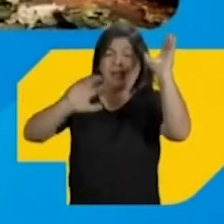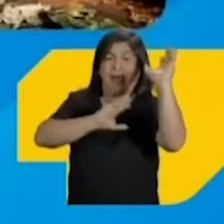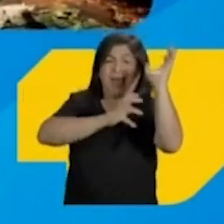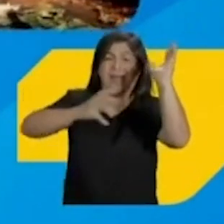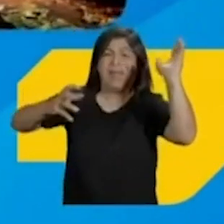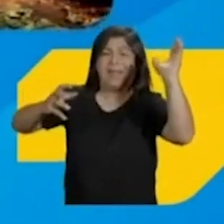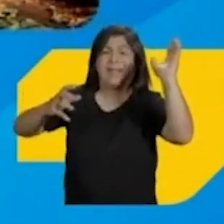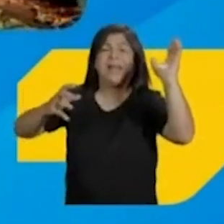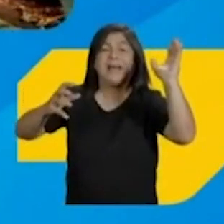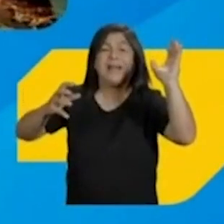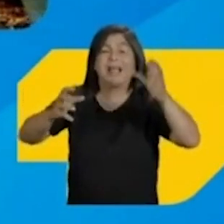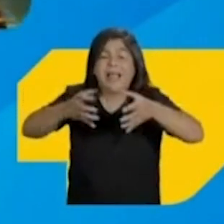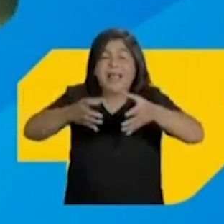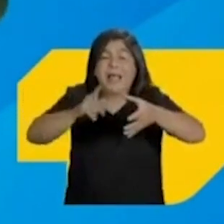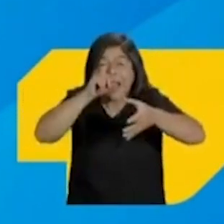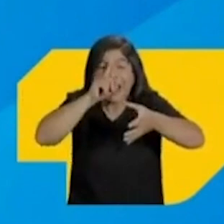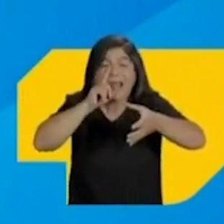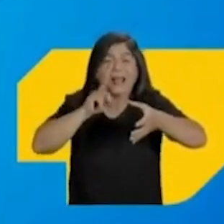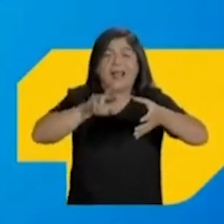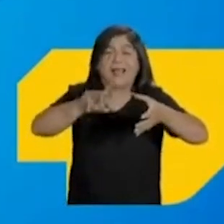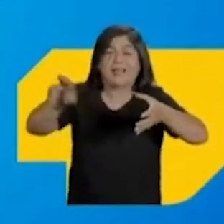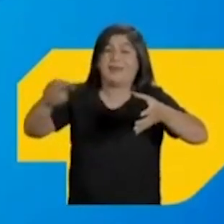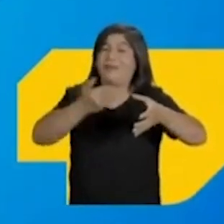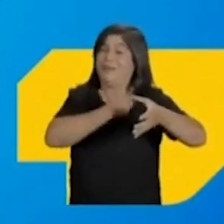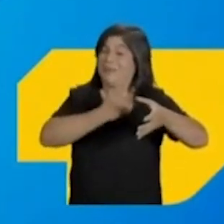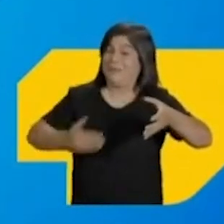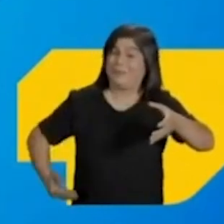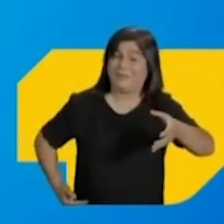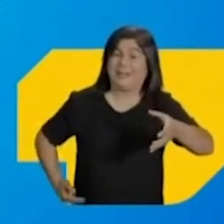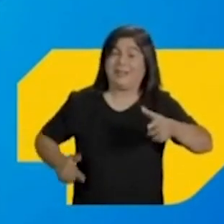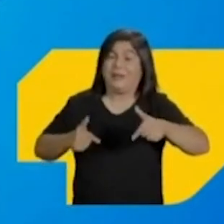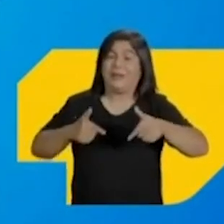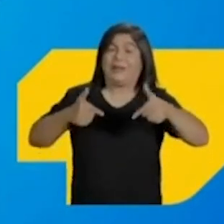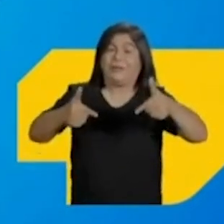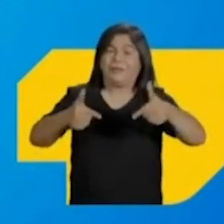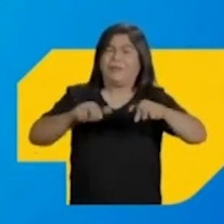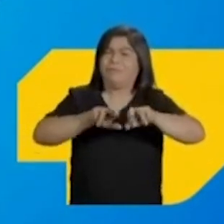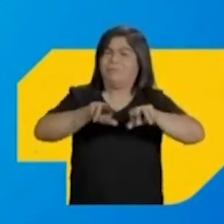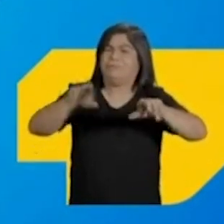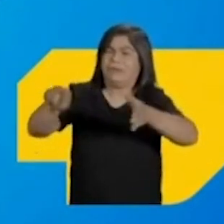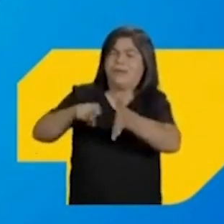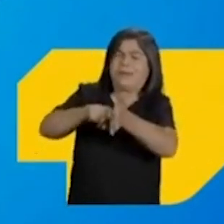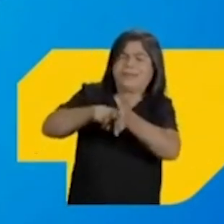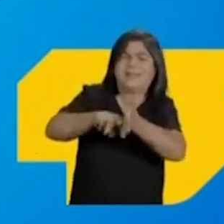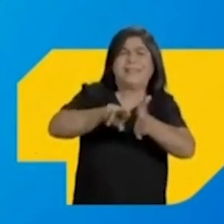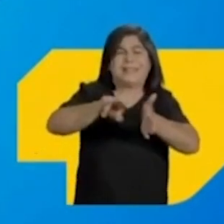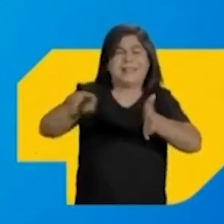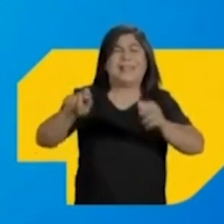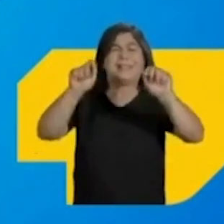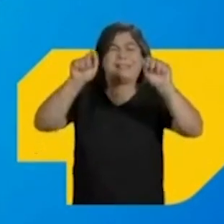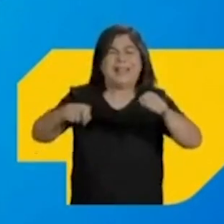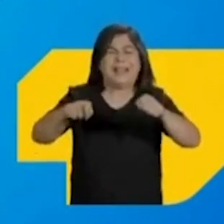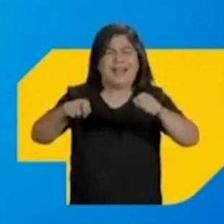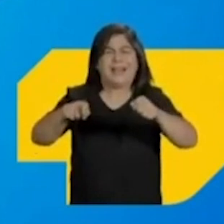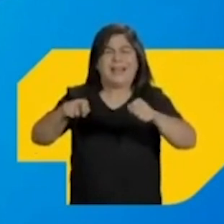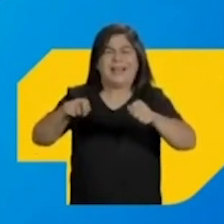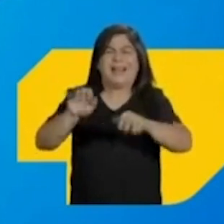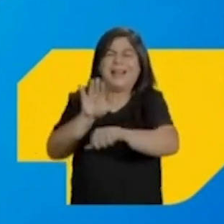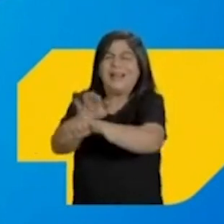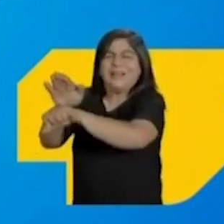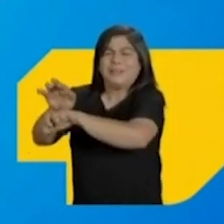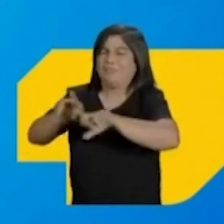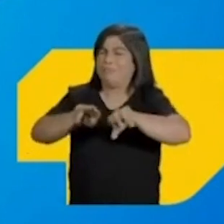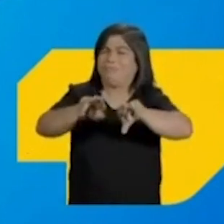melão. Tudo isso graças às condições naturais, às ações do governo e à política de benefícios fiscais que garante